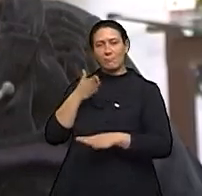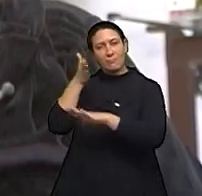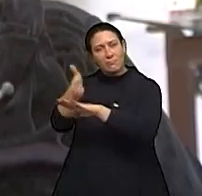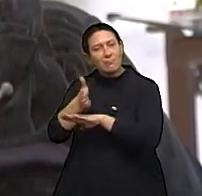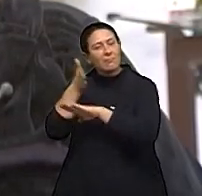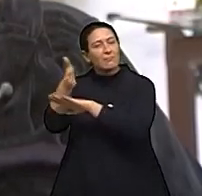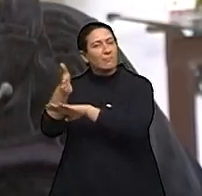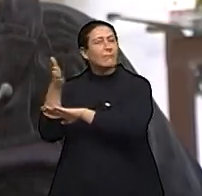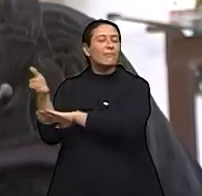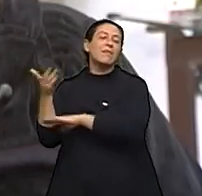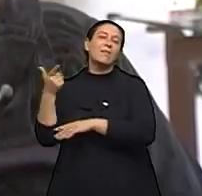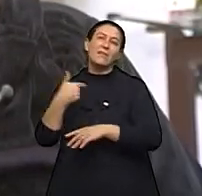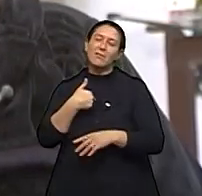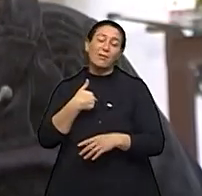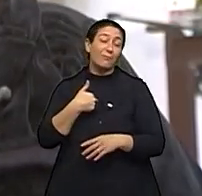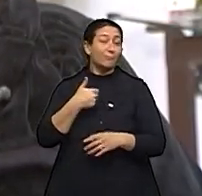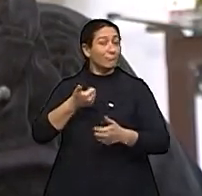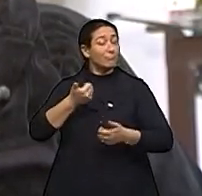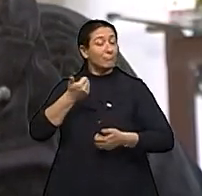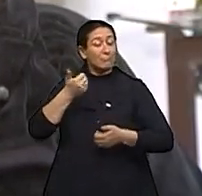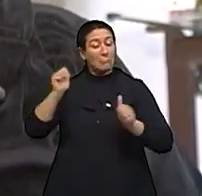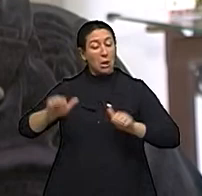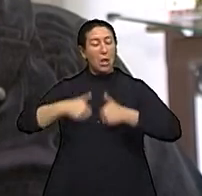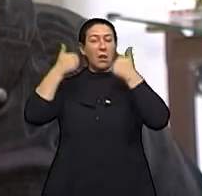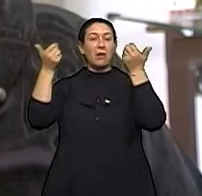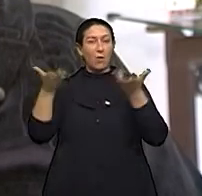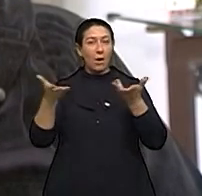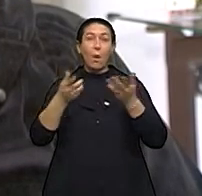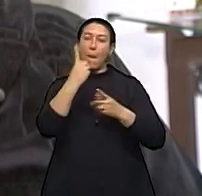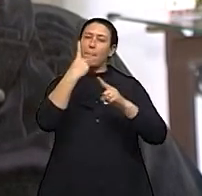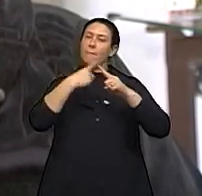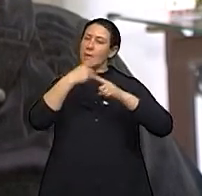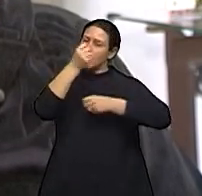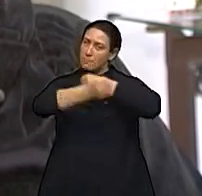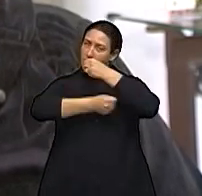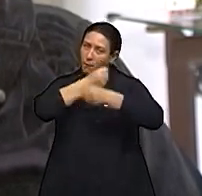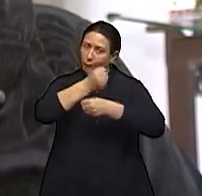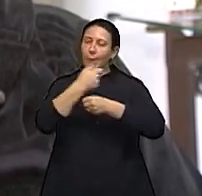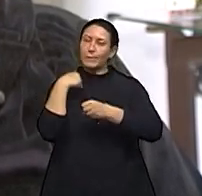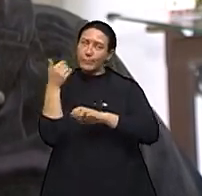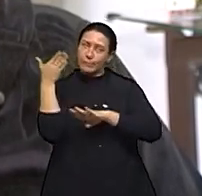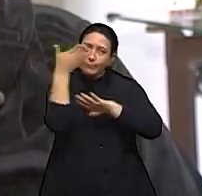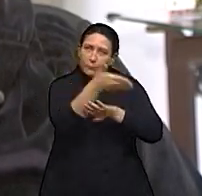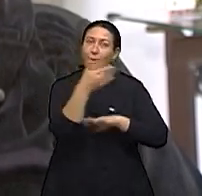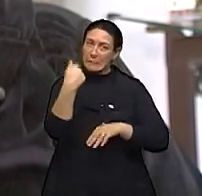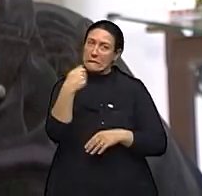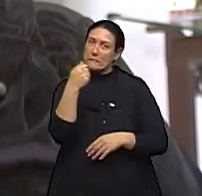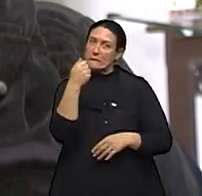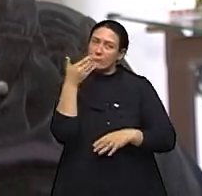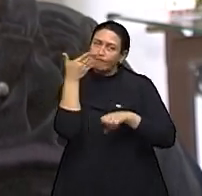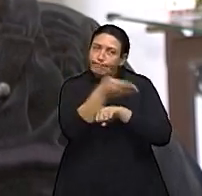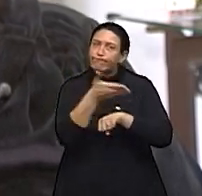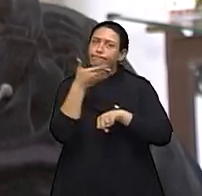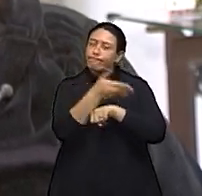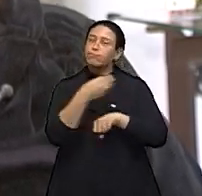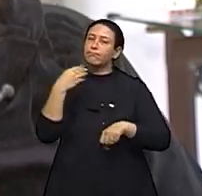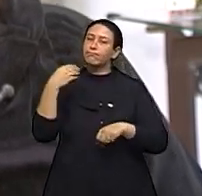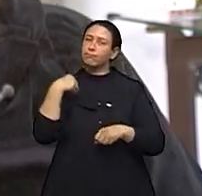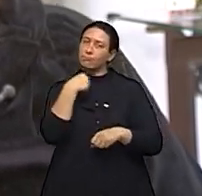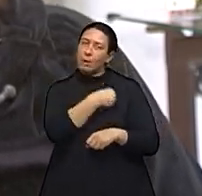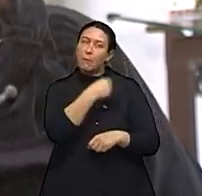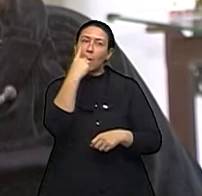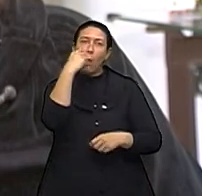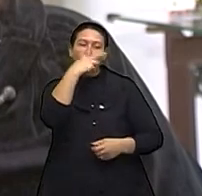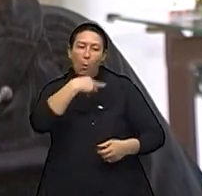E me recuperei, graças a Deus. Uma vez por ano eu tenho que fazer minha revisão, e lógico, tenho que fazer uma revisão uma vez por ano, né? E qualquer